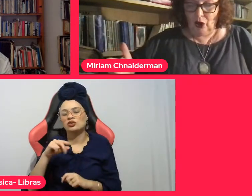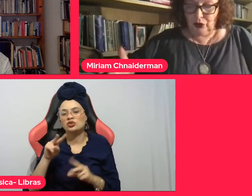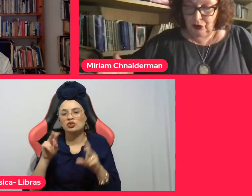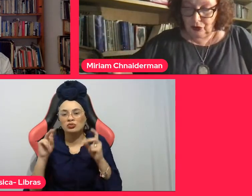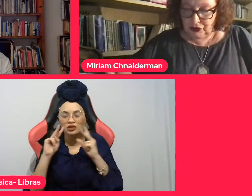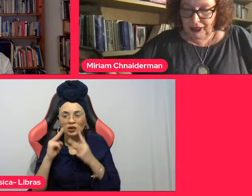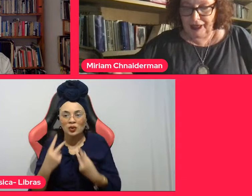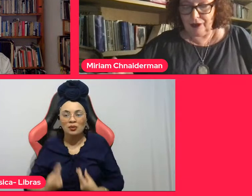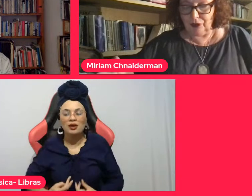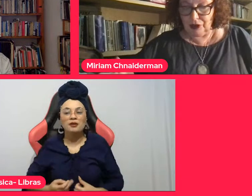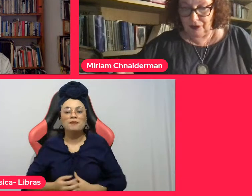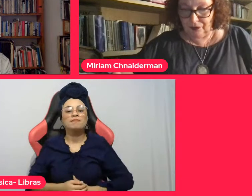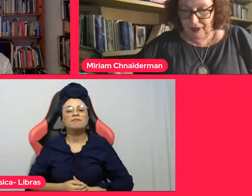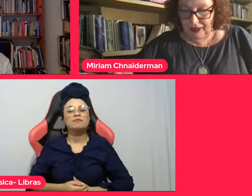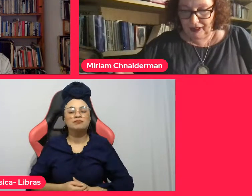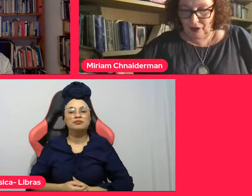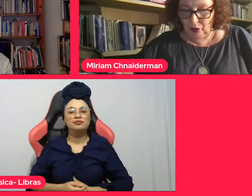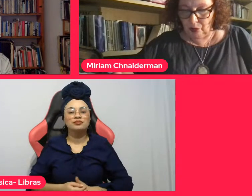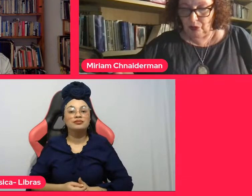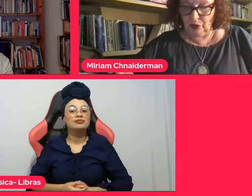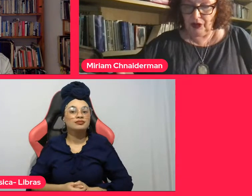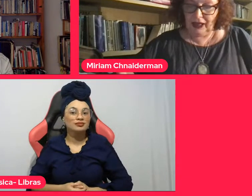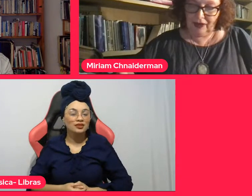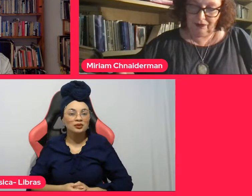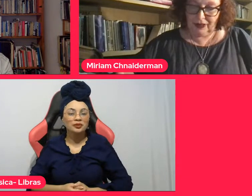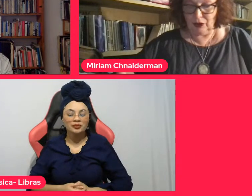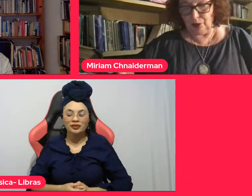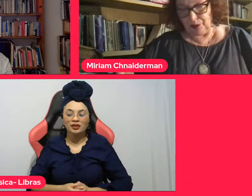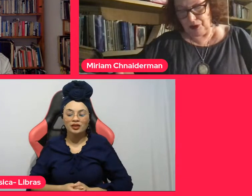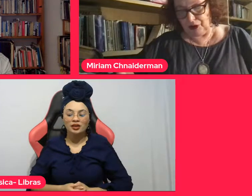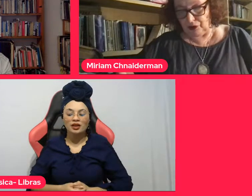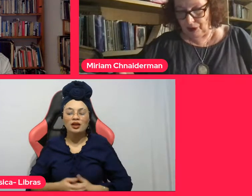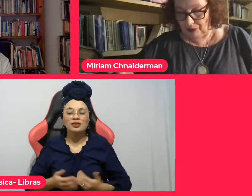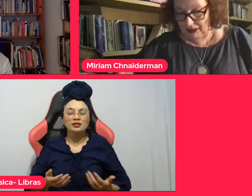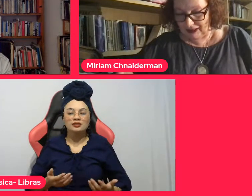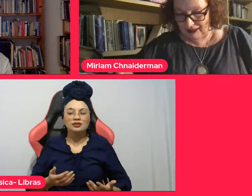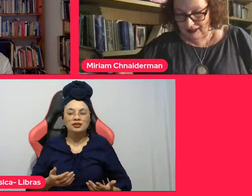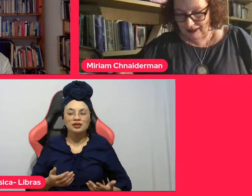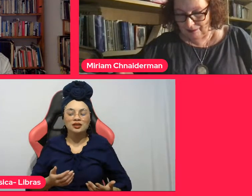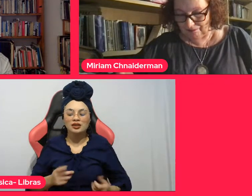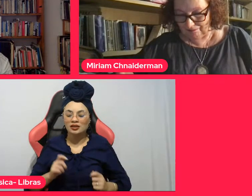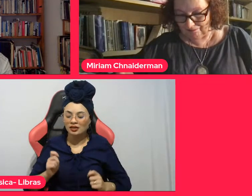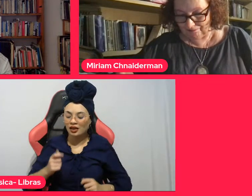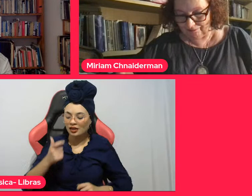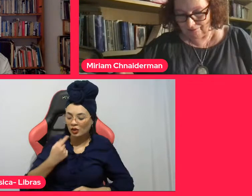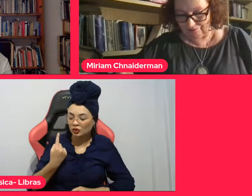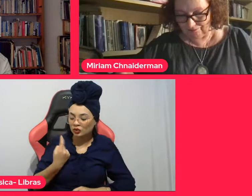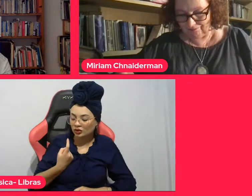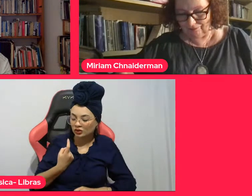O sujeito se vê como é visto por seu semelhante.